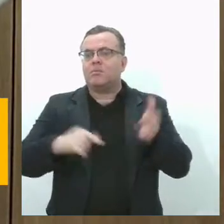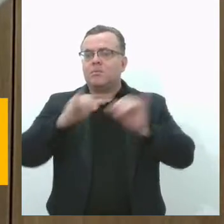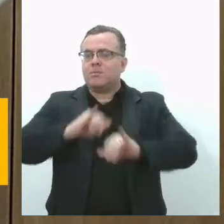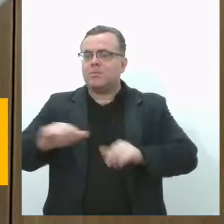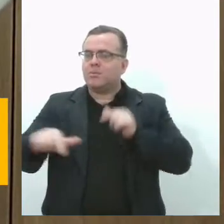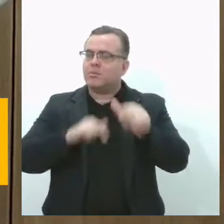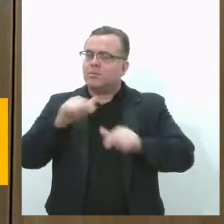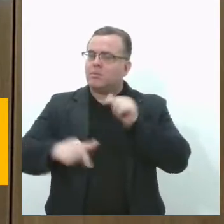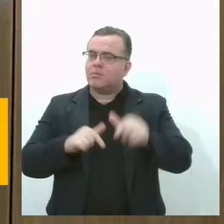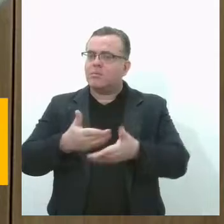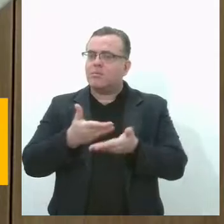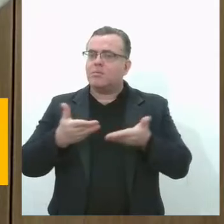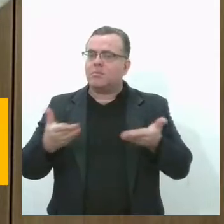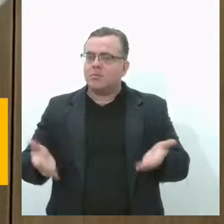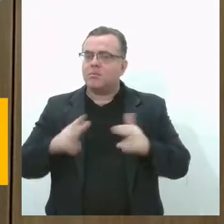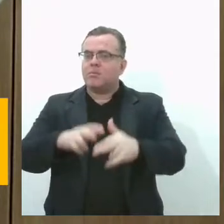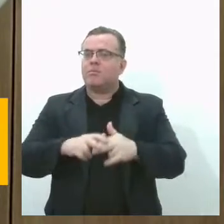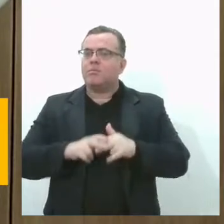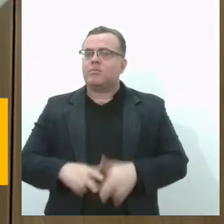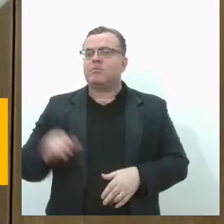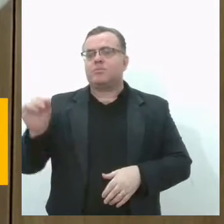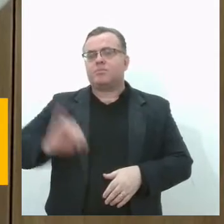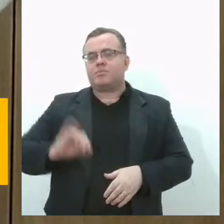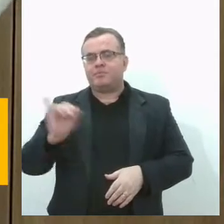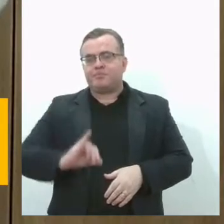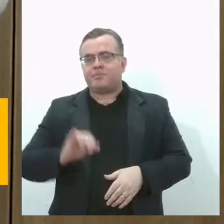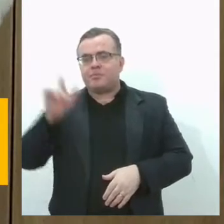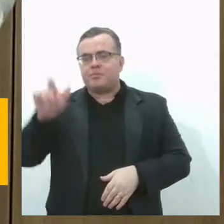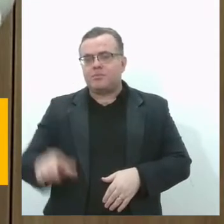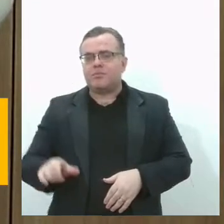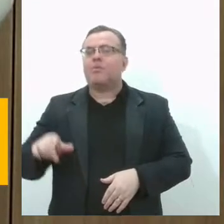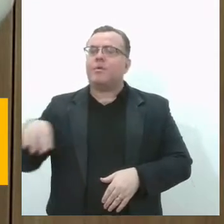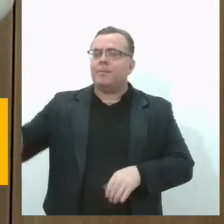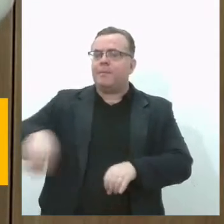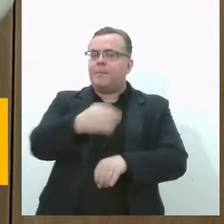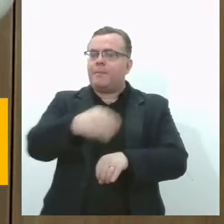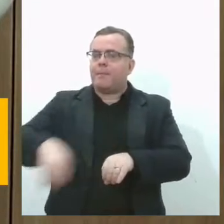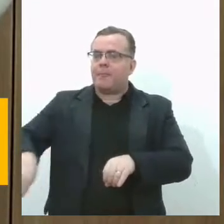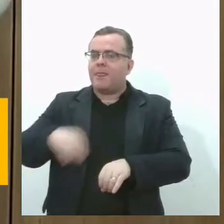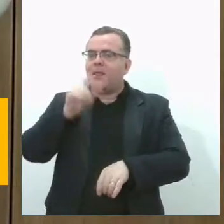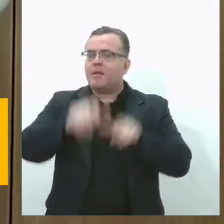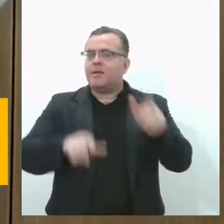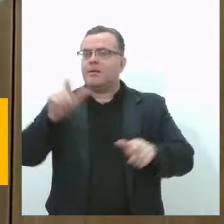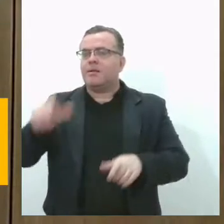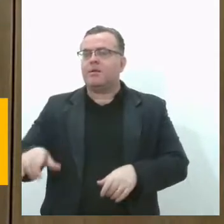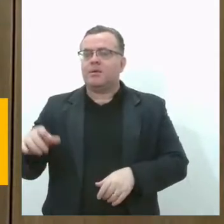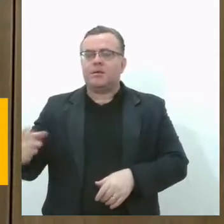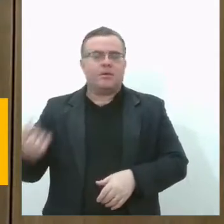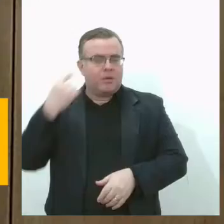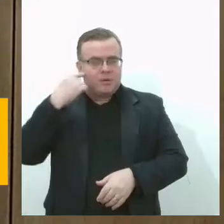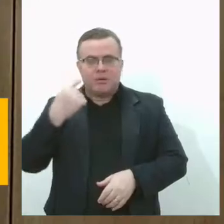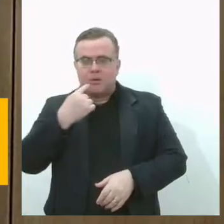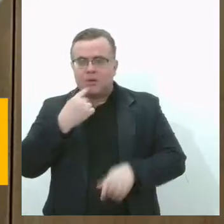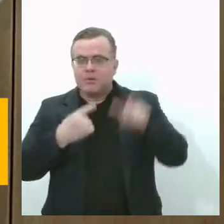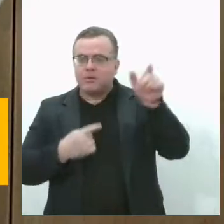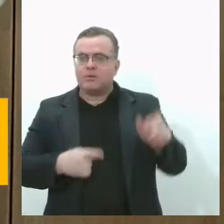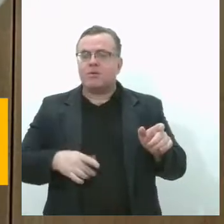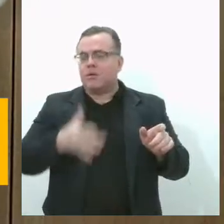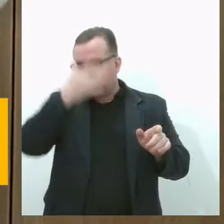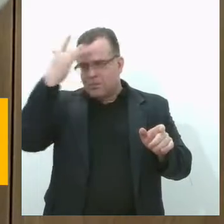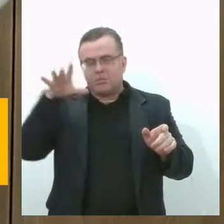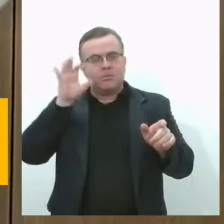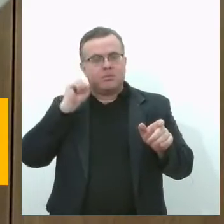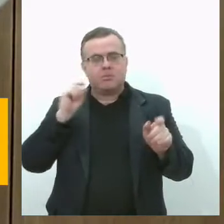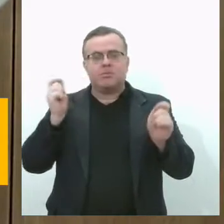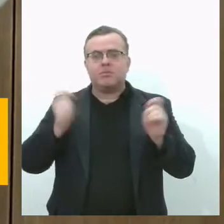profissionais e a importância desse canal de comunicação entre pessoas com deficiência auditiva e ouvintes. Sobre o